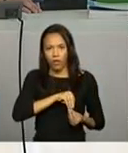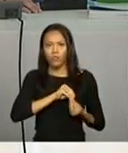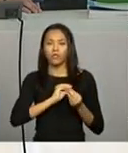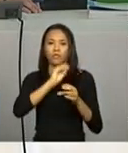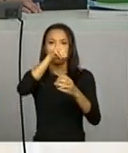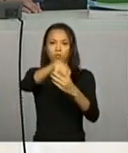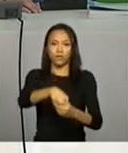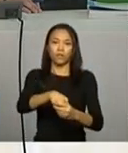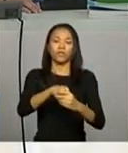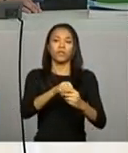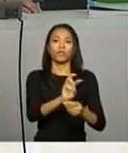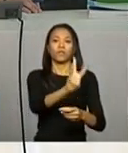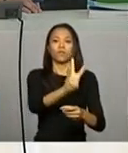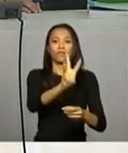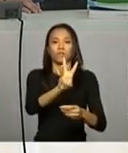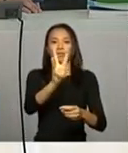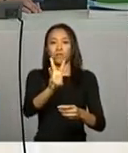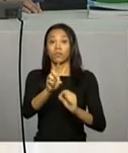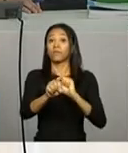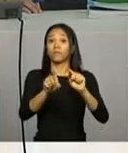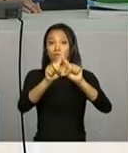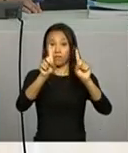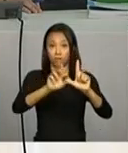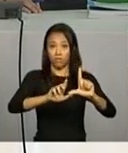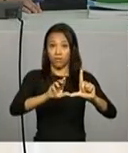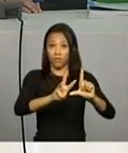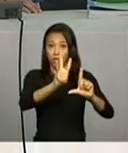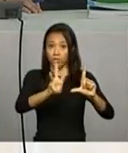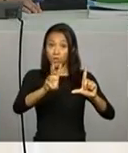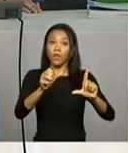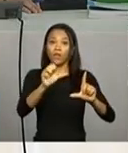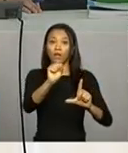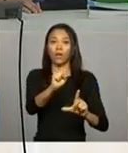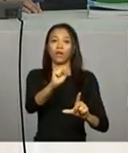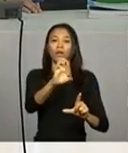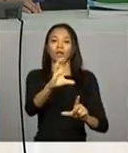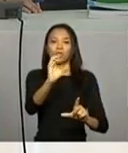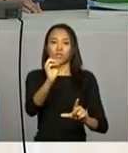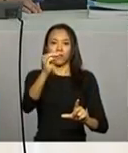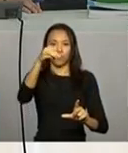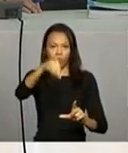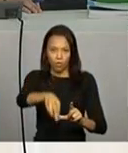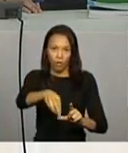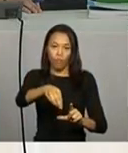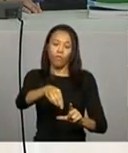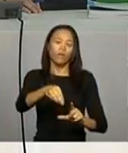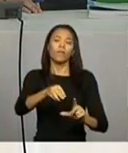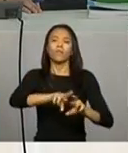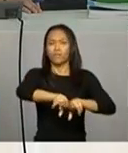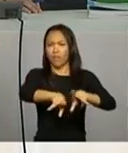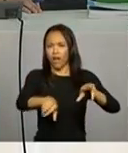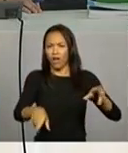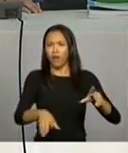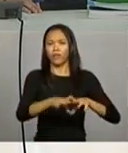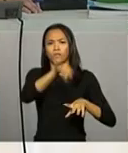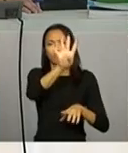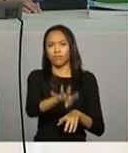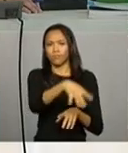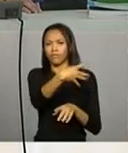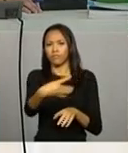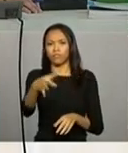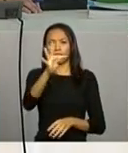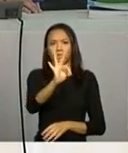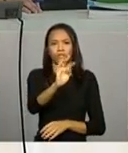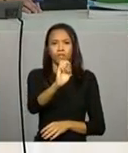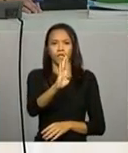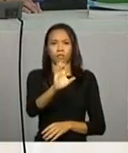no site da SECOM. Portanto, além de todas as tabelas que nós produzimos aqui como nosso